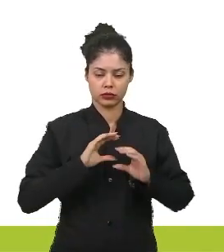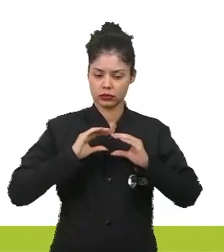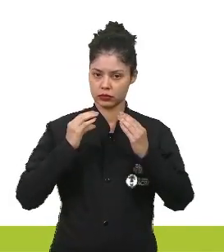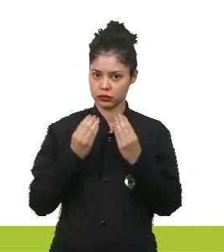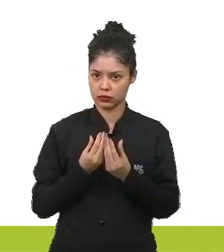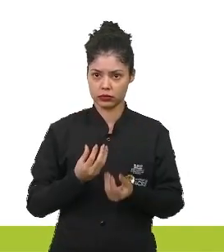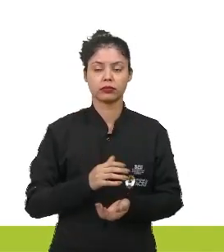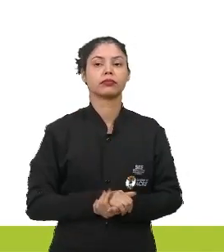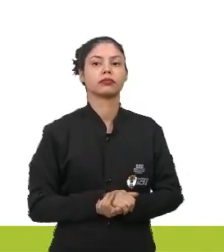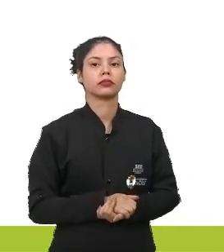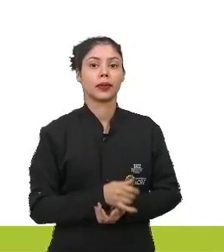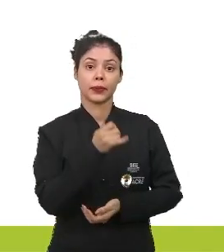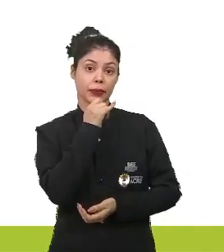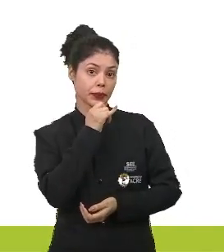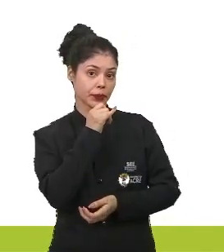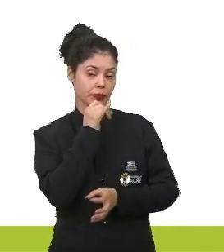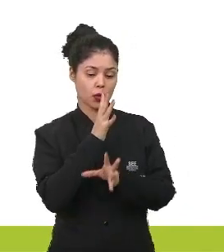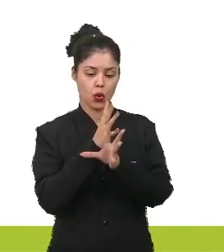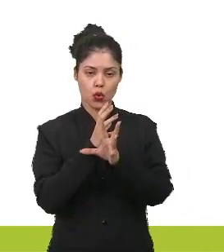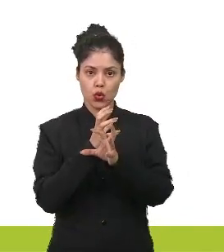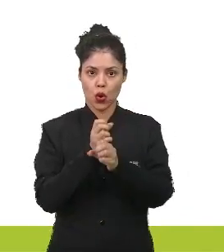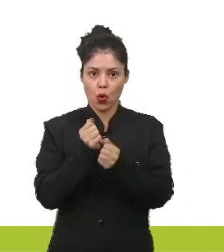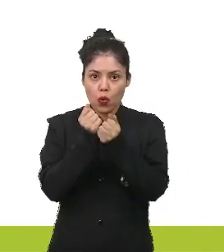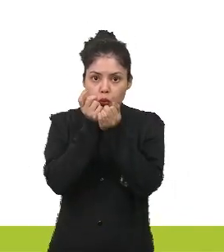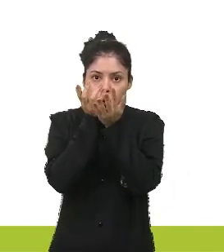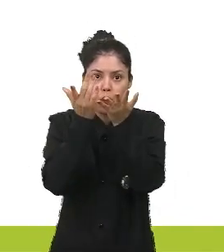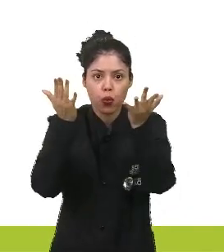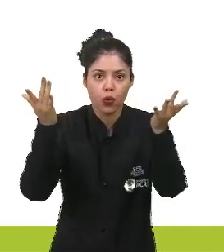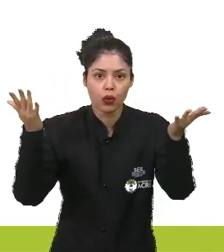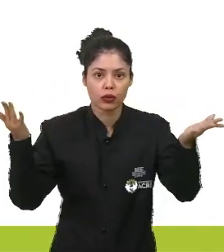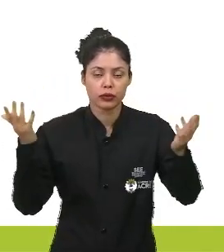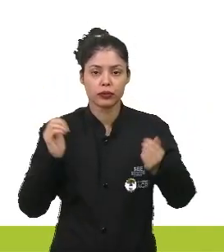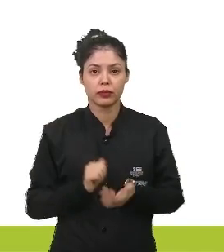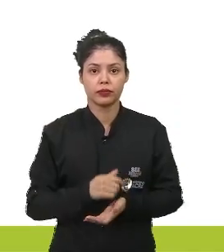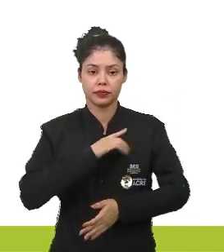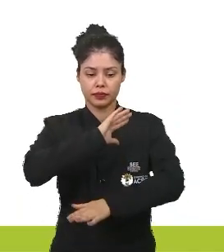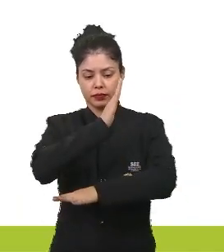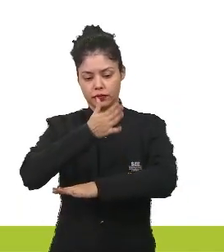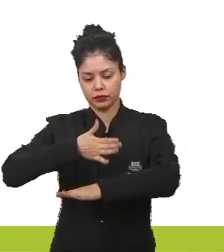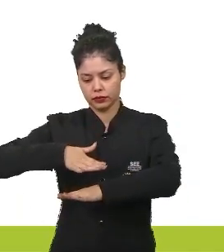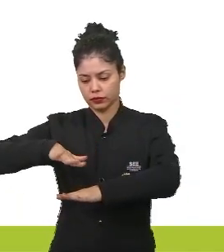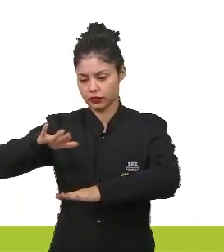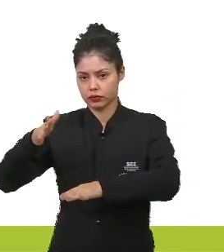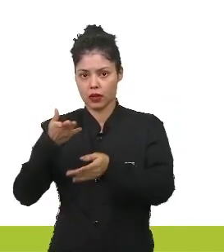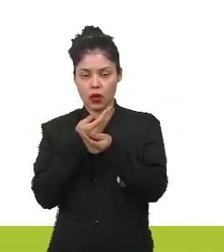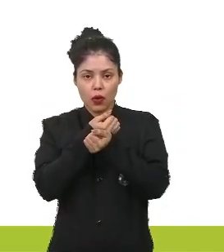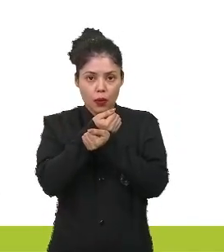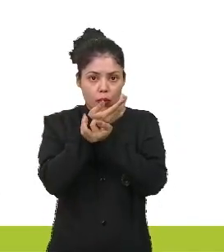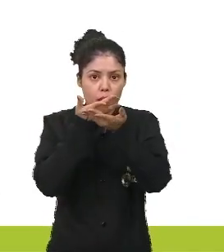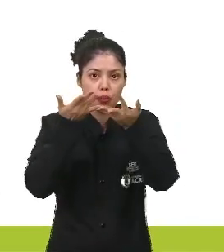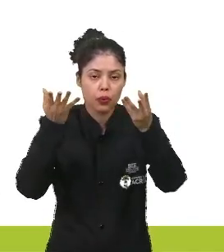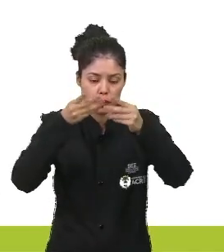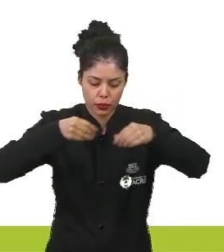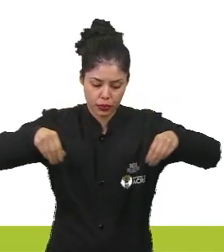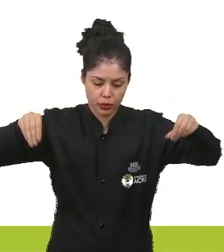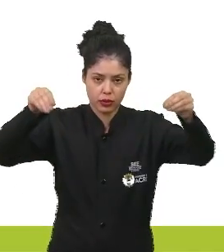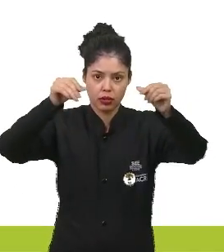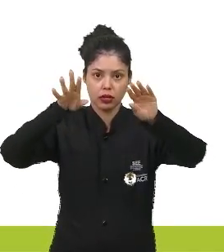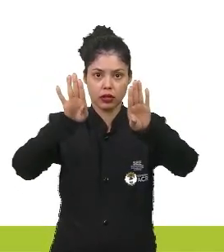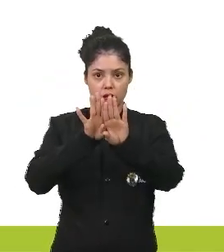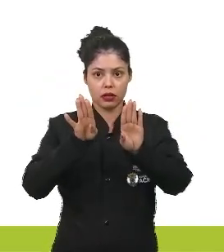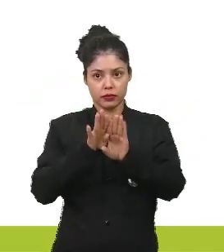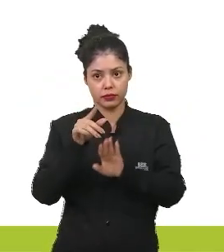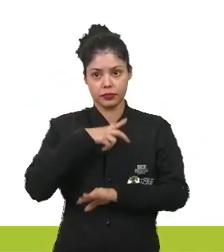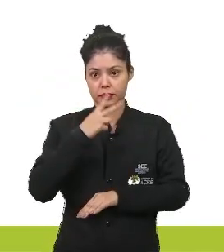em Dunas, a sucessão é primária? Começa a haver uma modificação e, de repente, aparecem